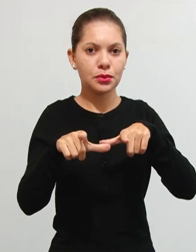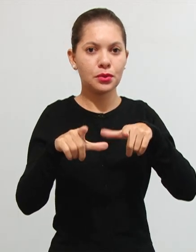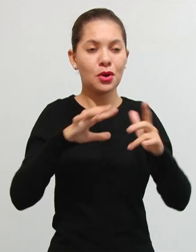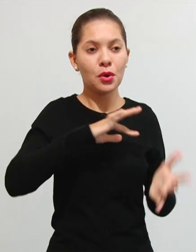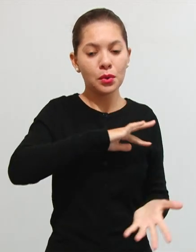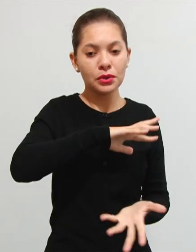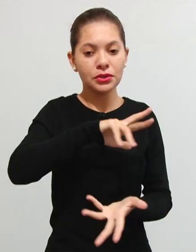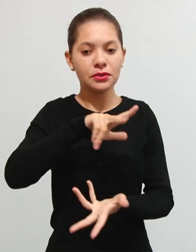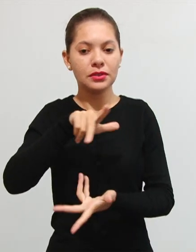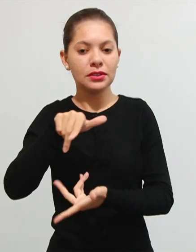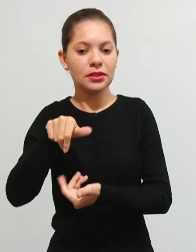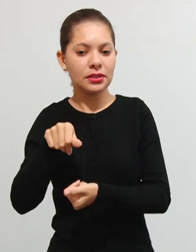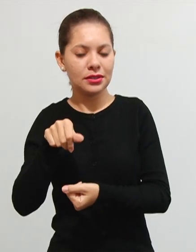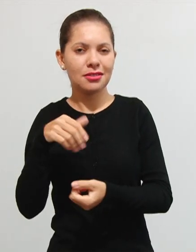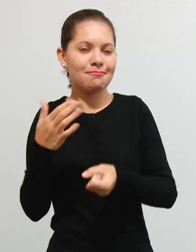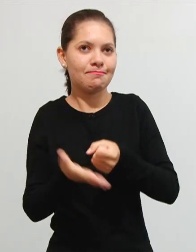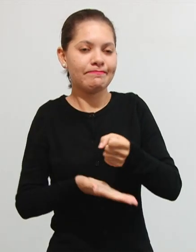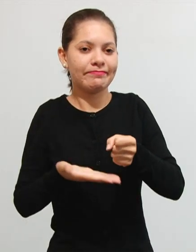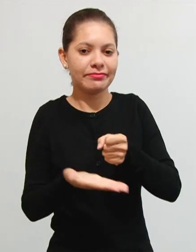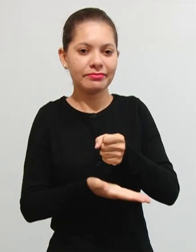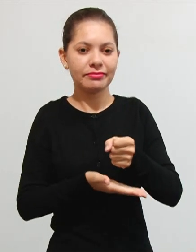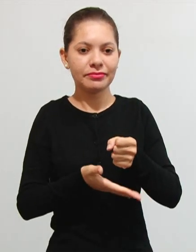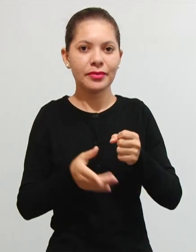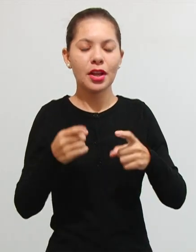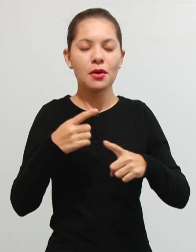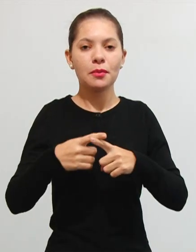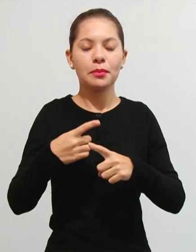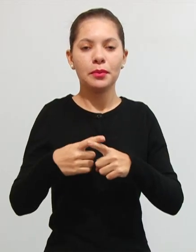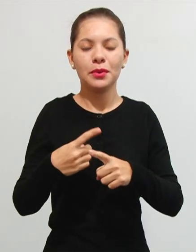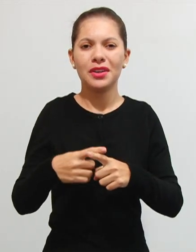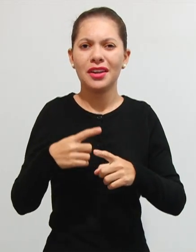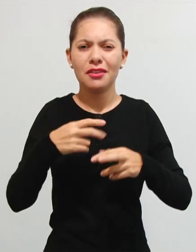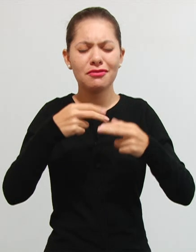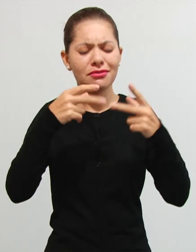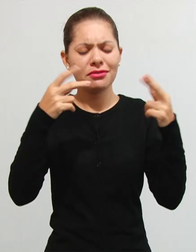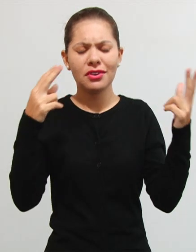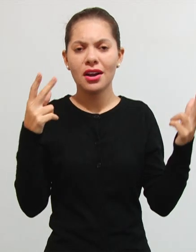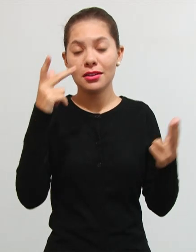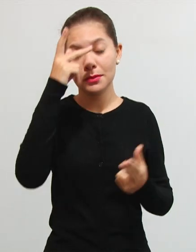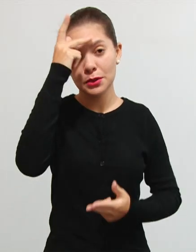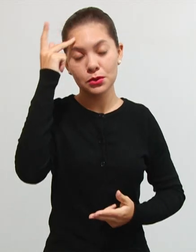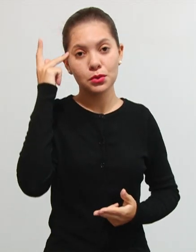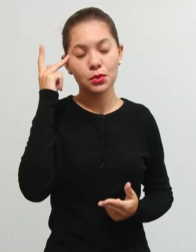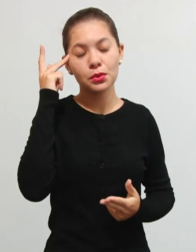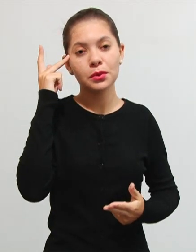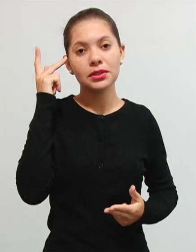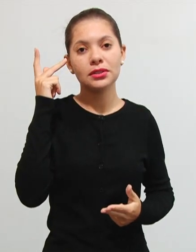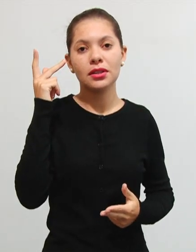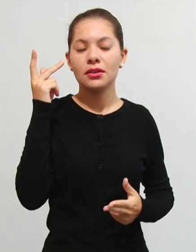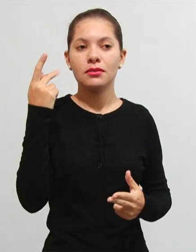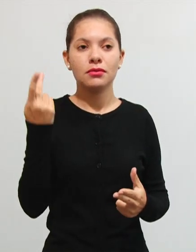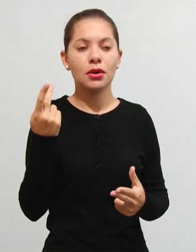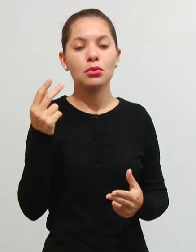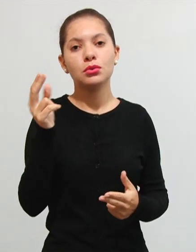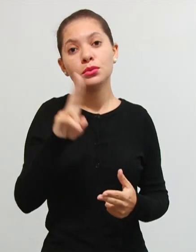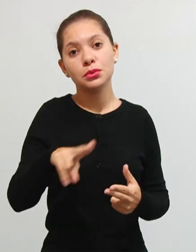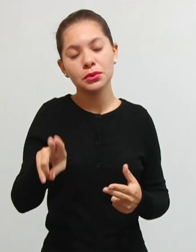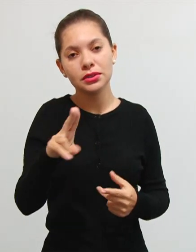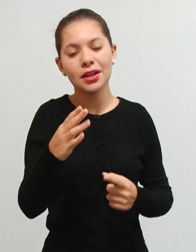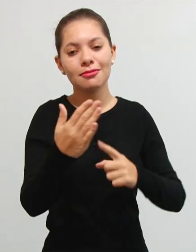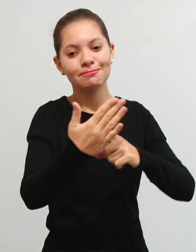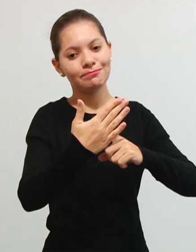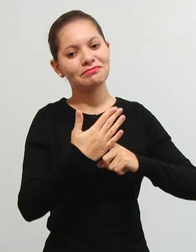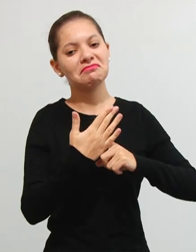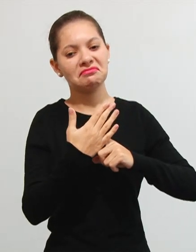universais, basicamente. Porque ali várias pessoas vão estar, de fato, podendo se beneficiar